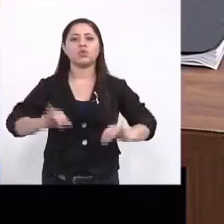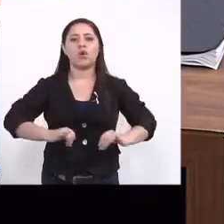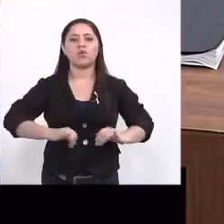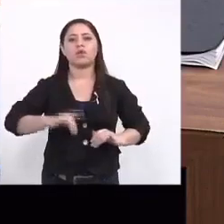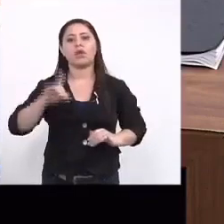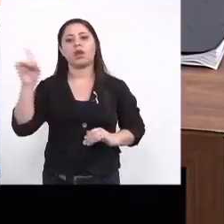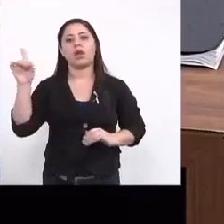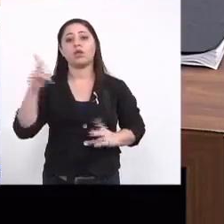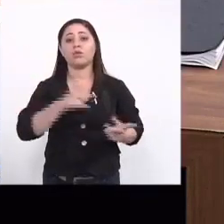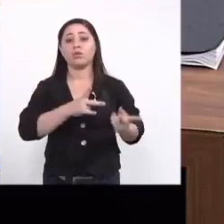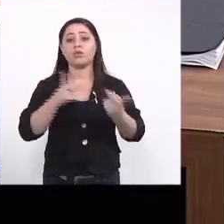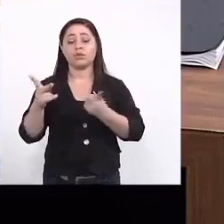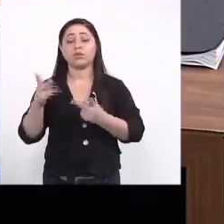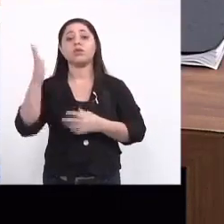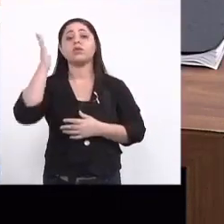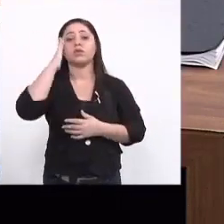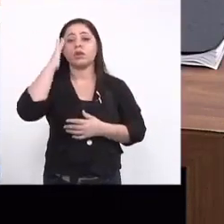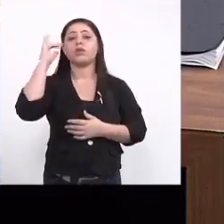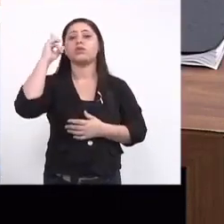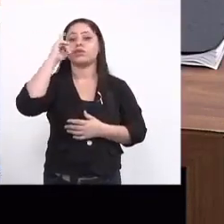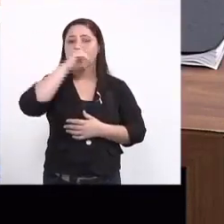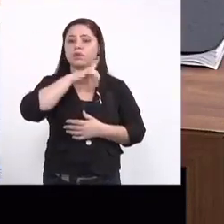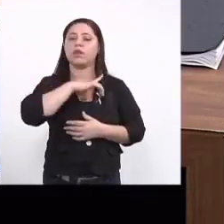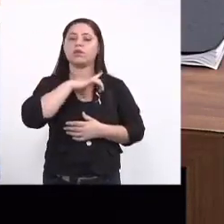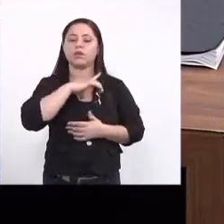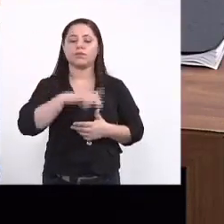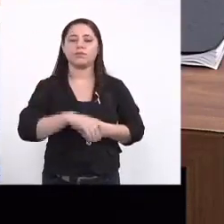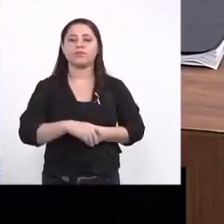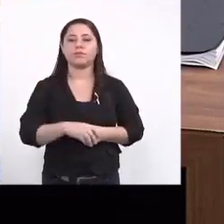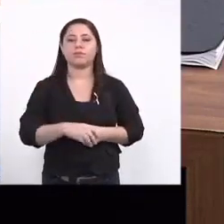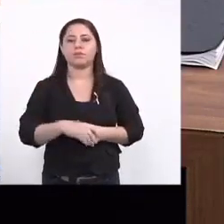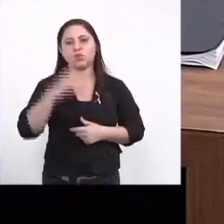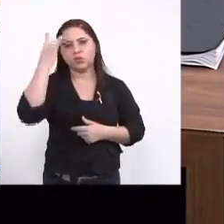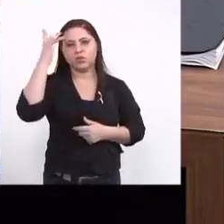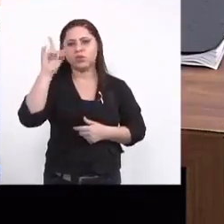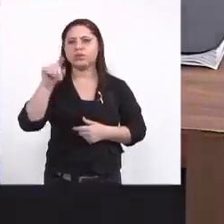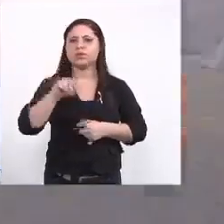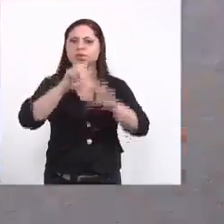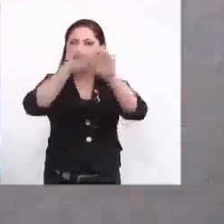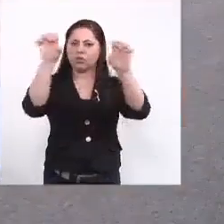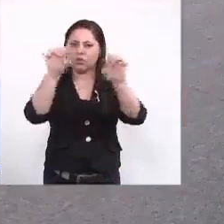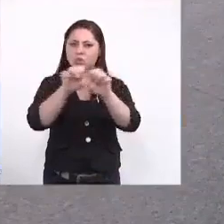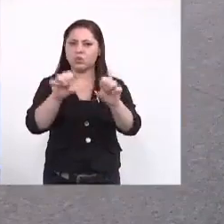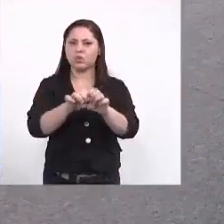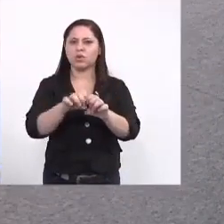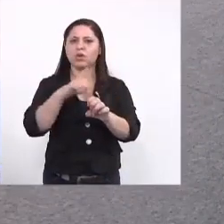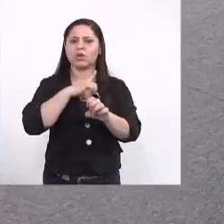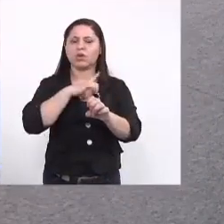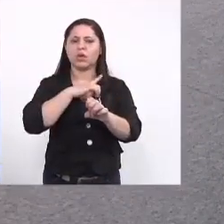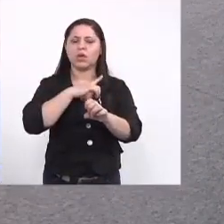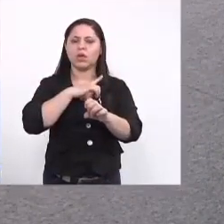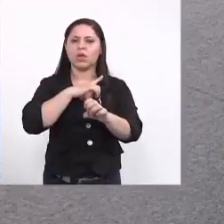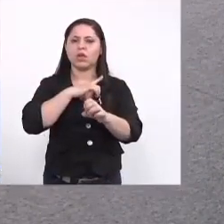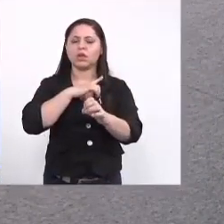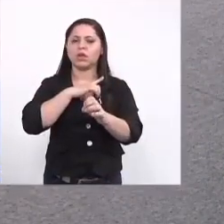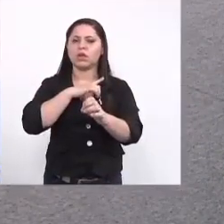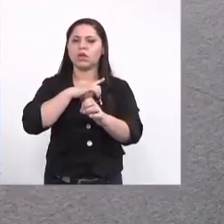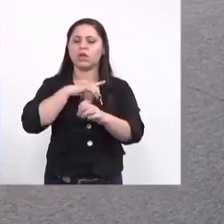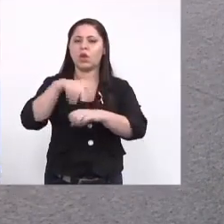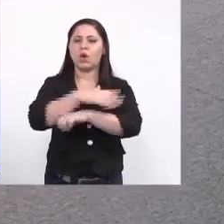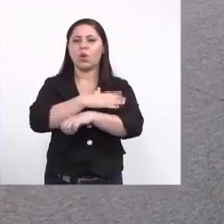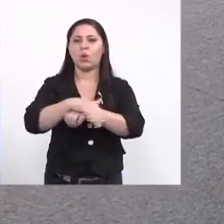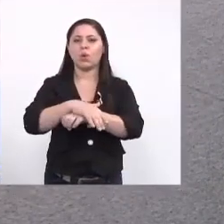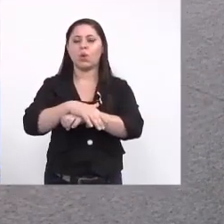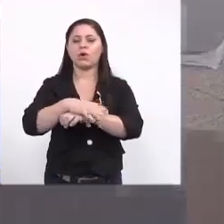lá eu visito eles e sei a dificuldade que eles têm não sei se vocês conhecem a estrutura que tem ali na Ceará mas eles não tem